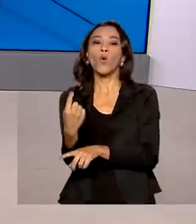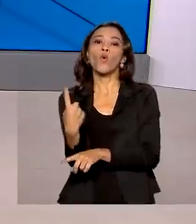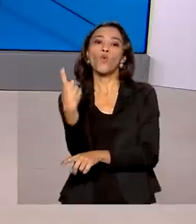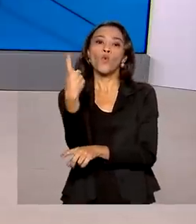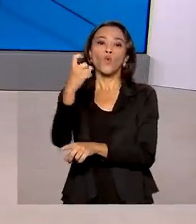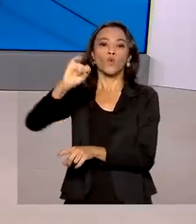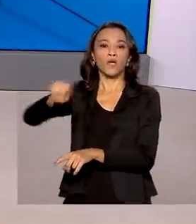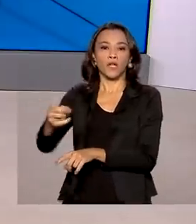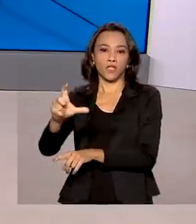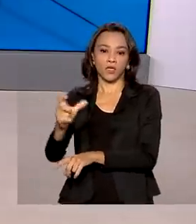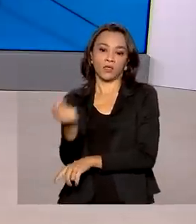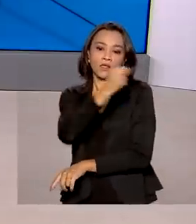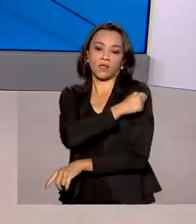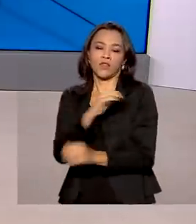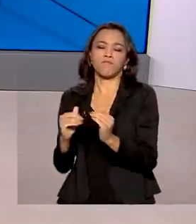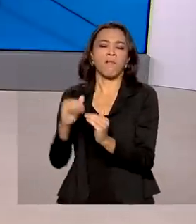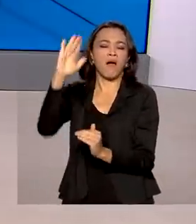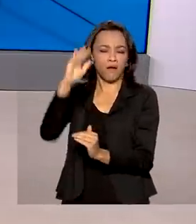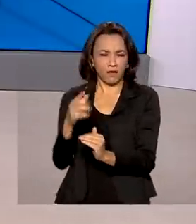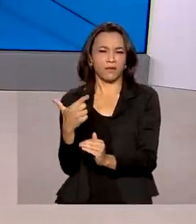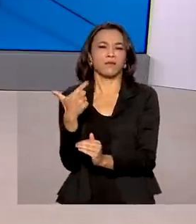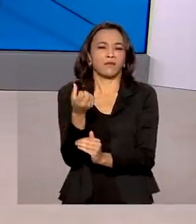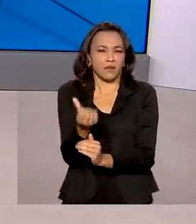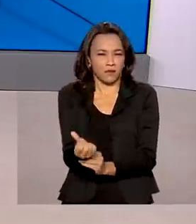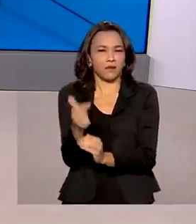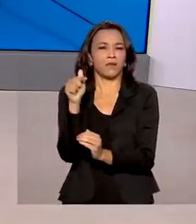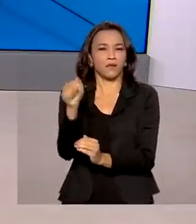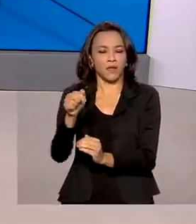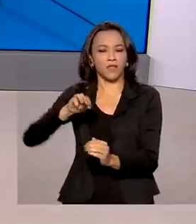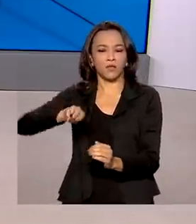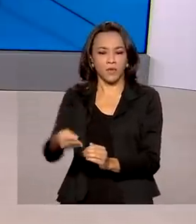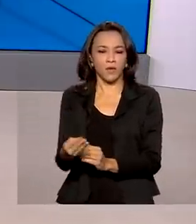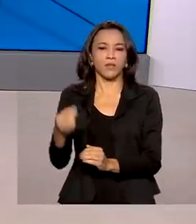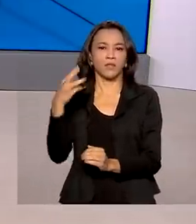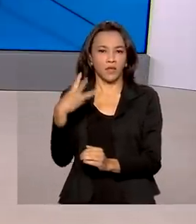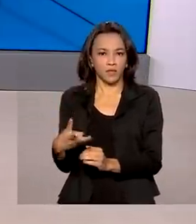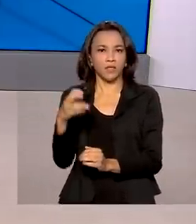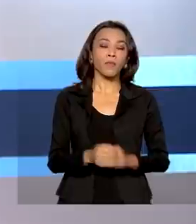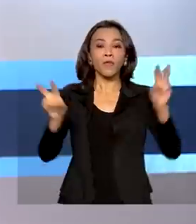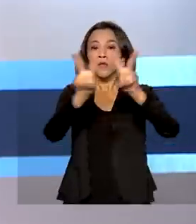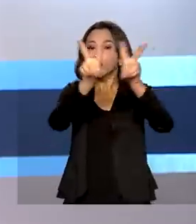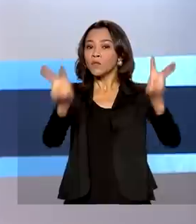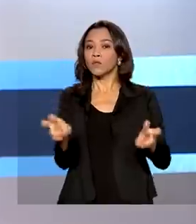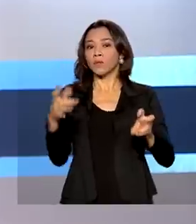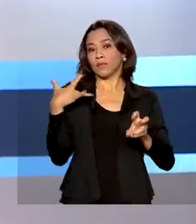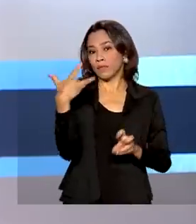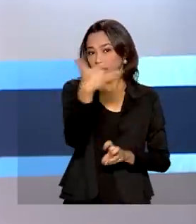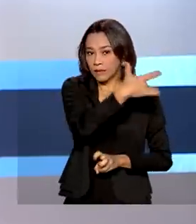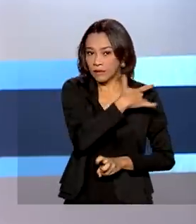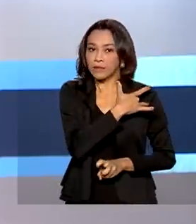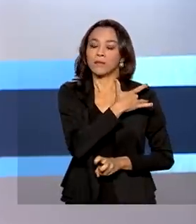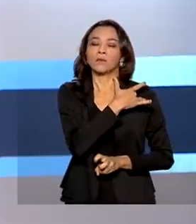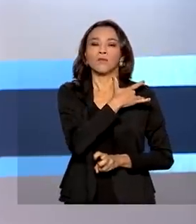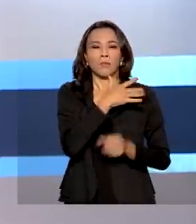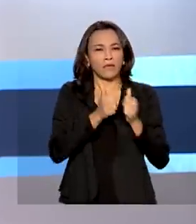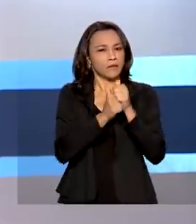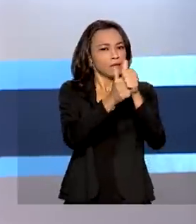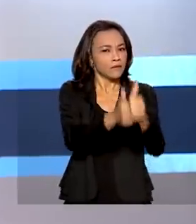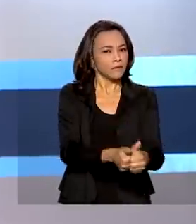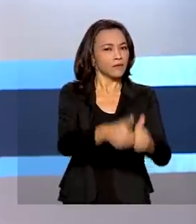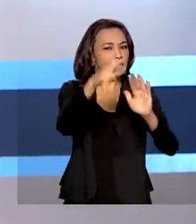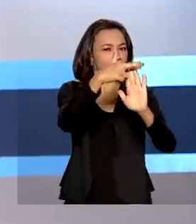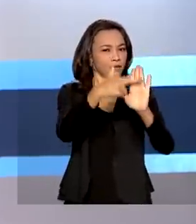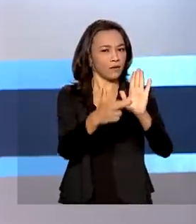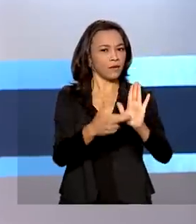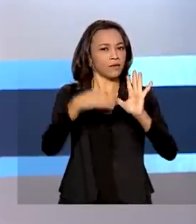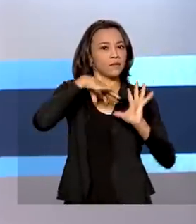única ultrapassa 67 milhões e 383 mil. Ainda falando de saúde, para